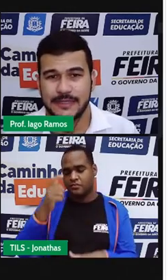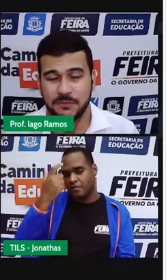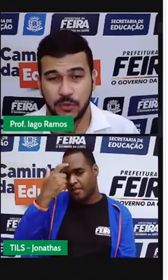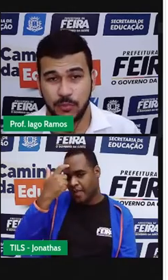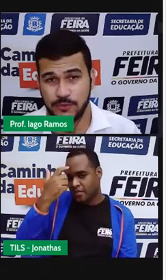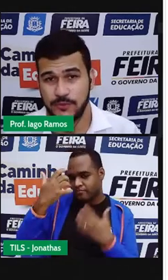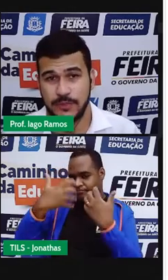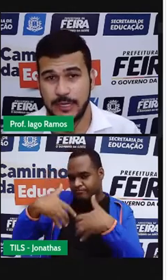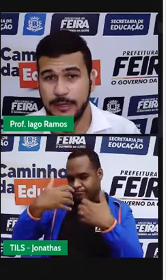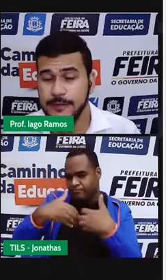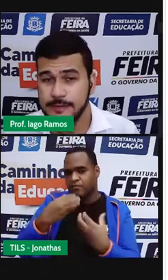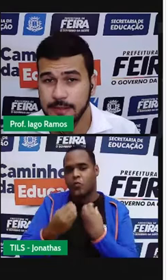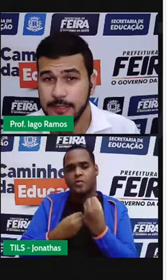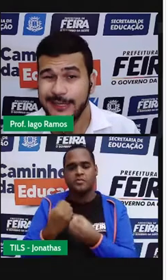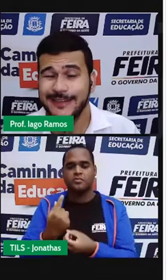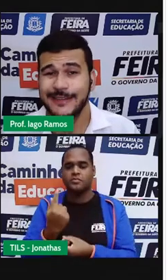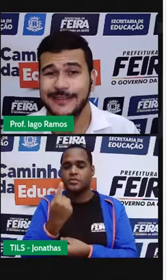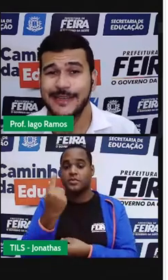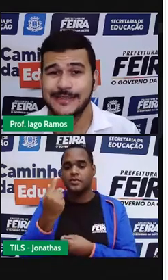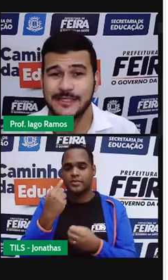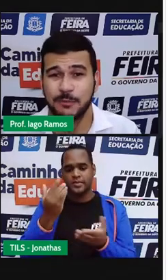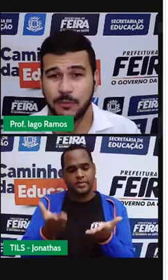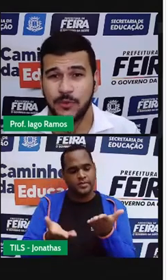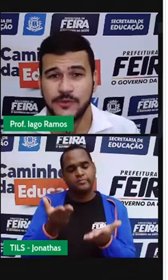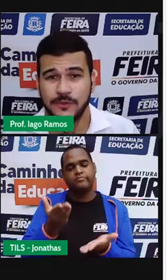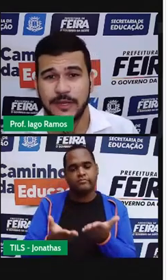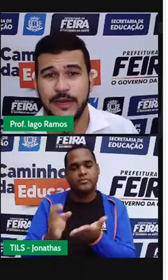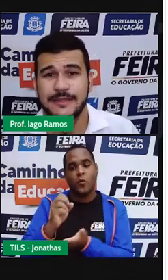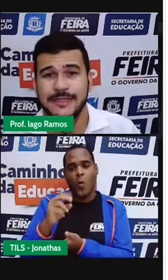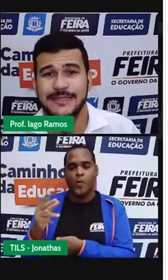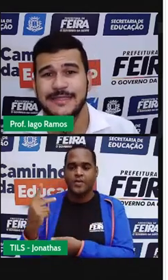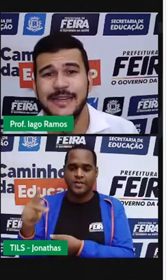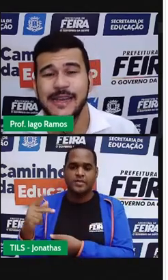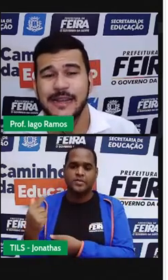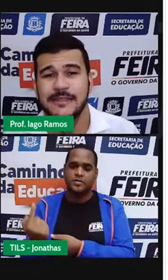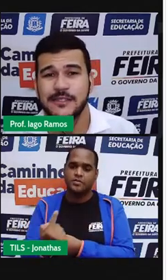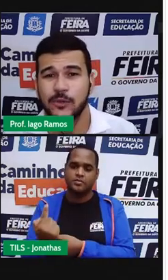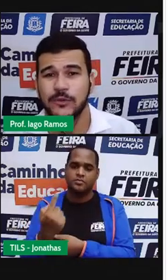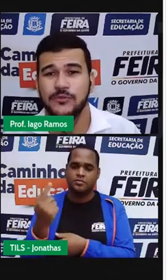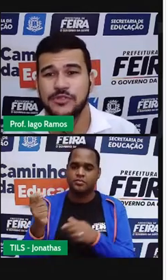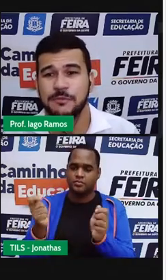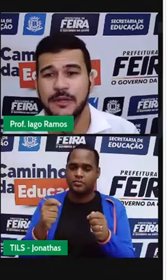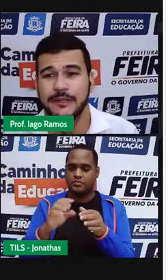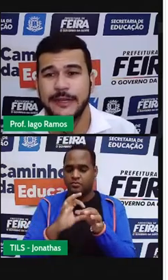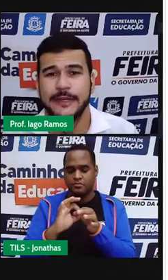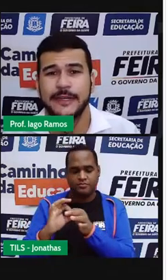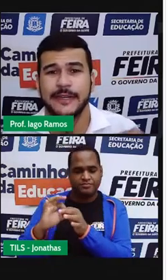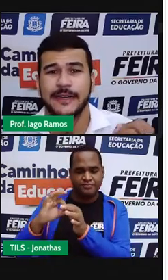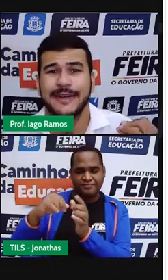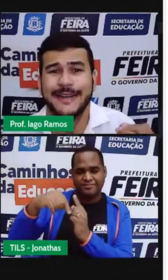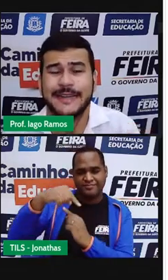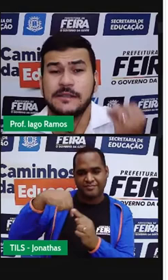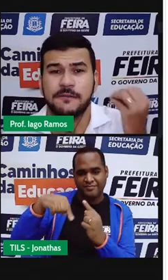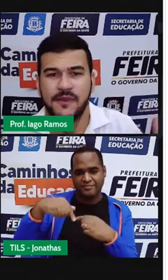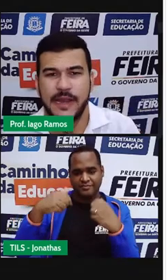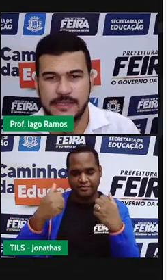grandezas proporcionais. proporcionais e grandezas proporcionais que se relacionam de maneira